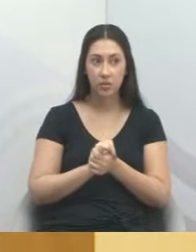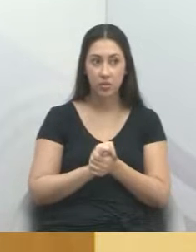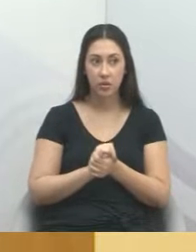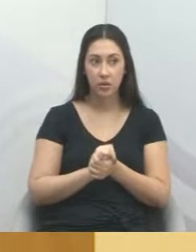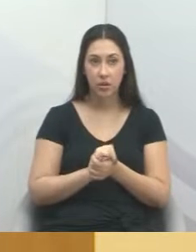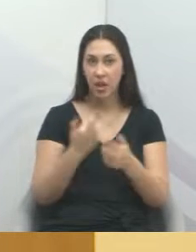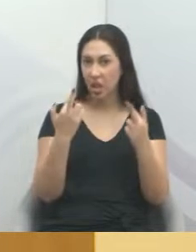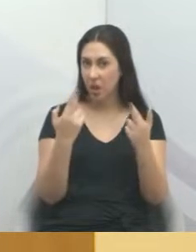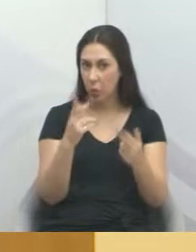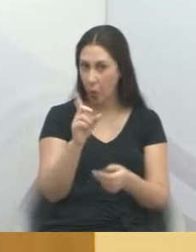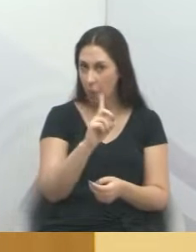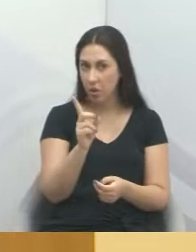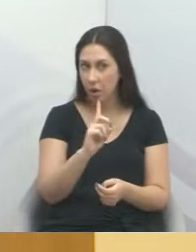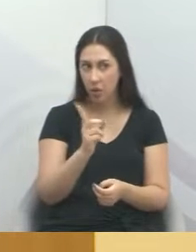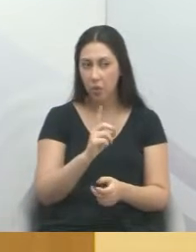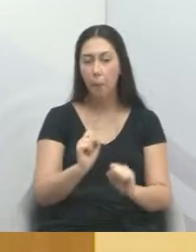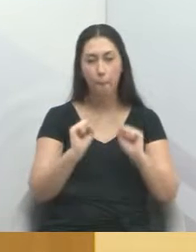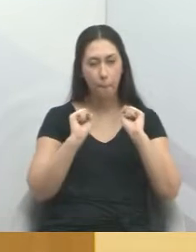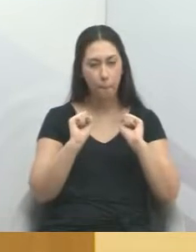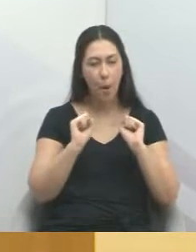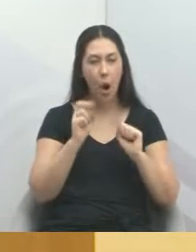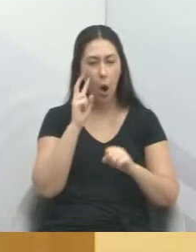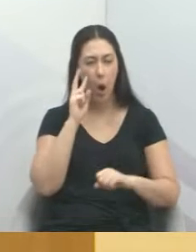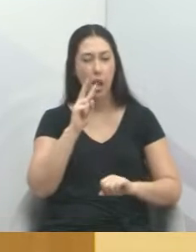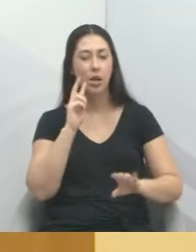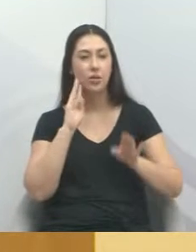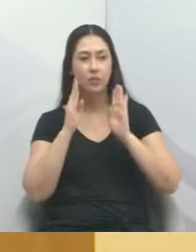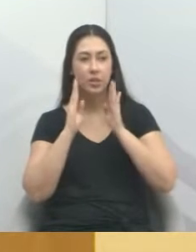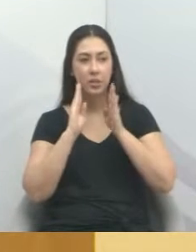repetida, viu, gente? Pode olhar no meu Facebook.